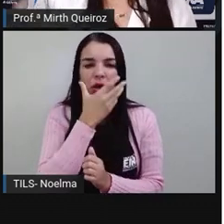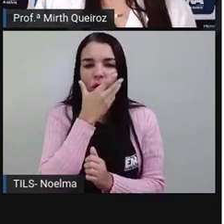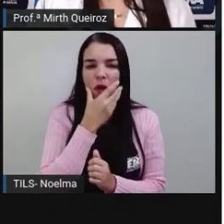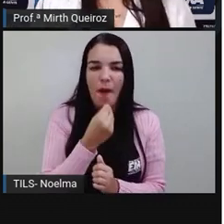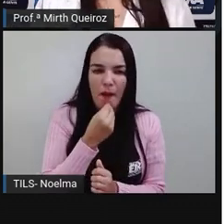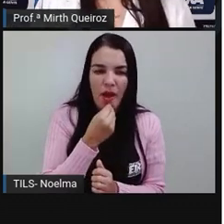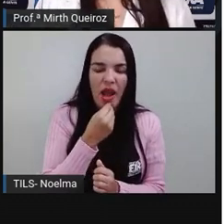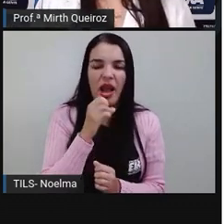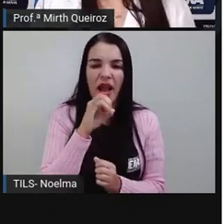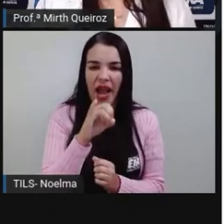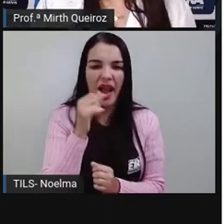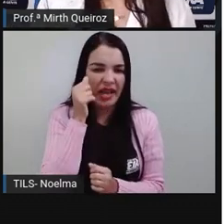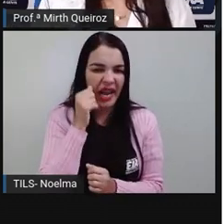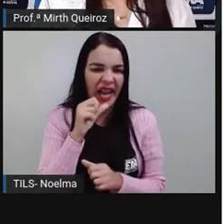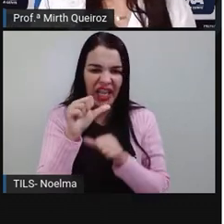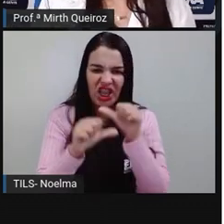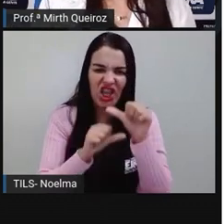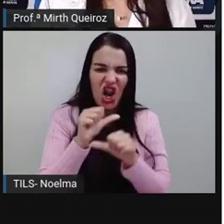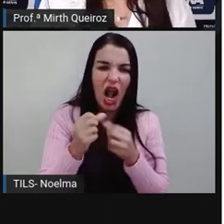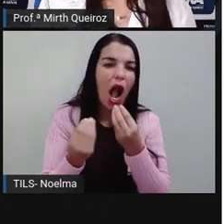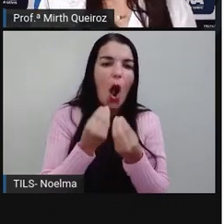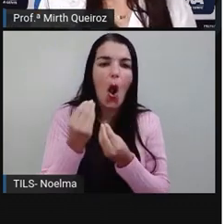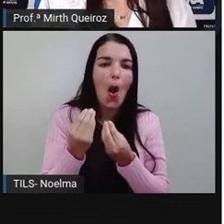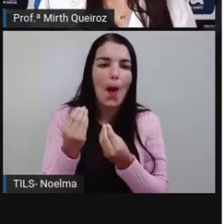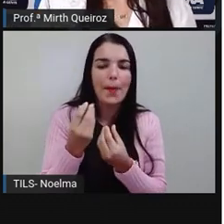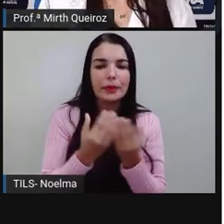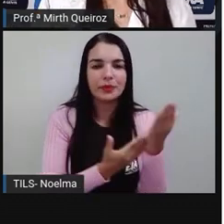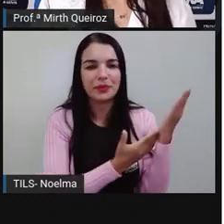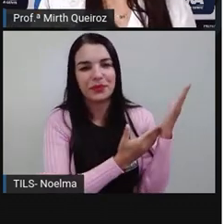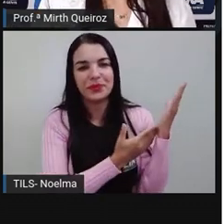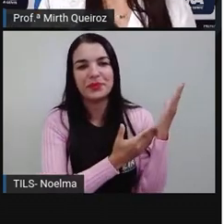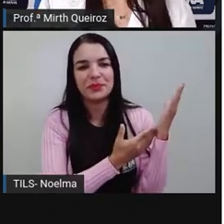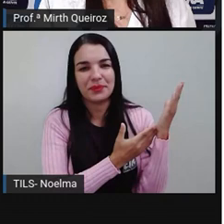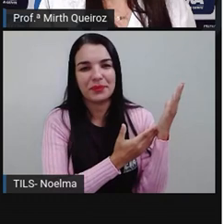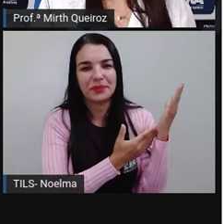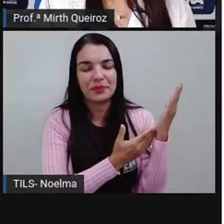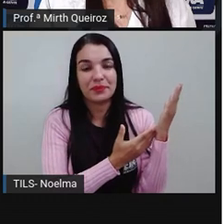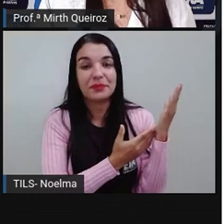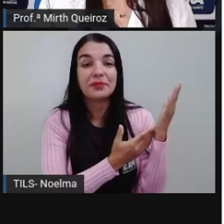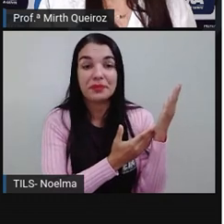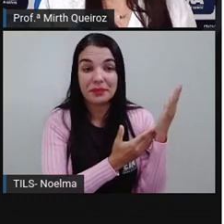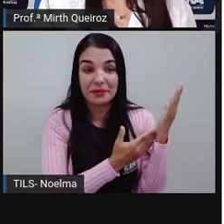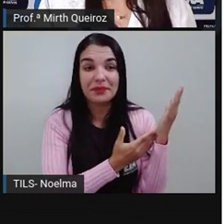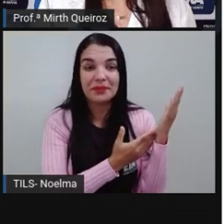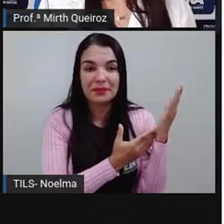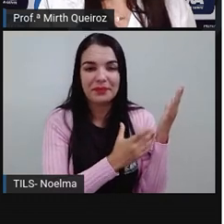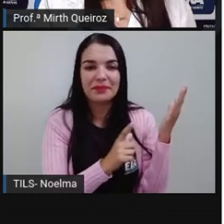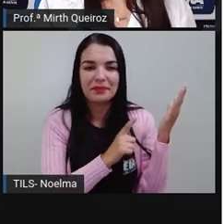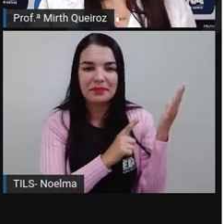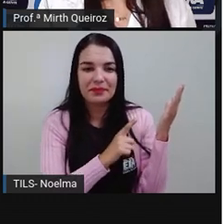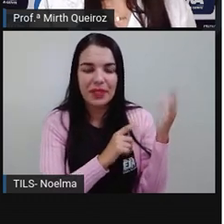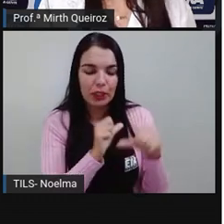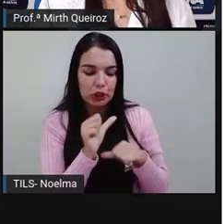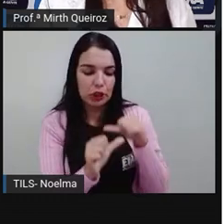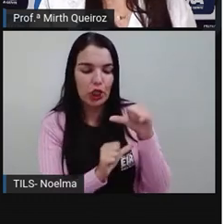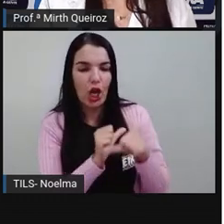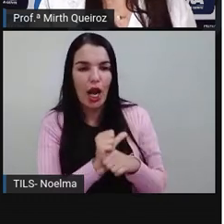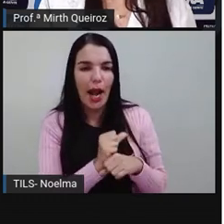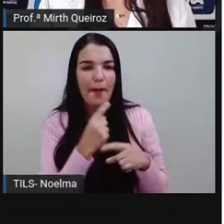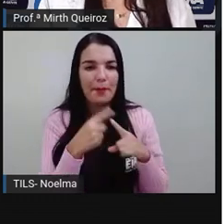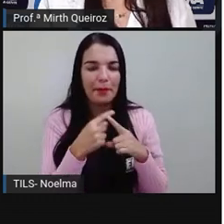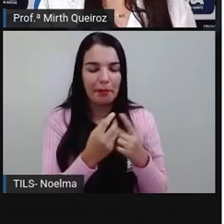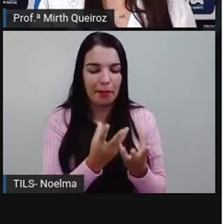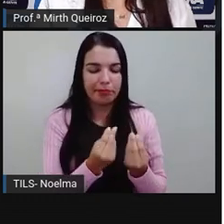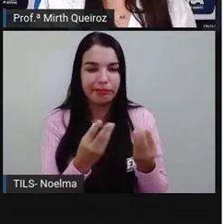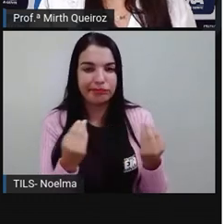masculino, se a gente colocasse no feminino. Como é que ficaria? As ratinhas, as gatas e